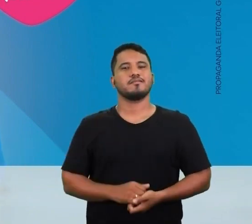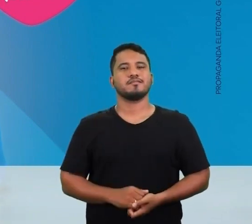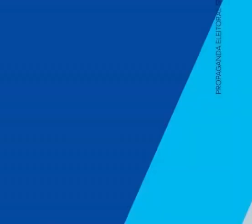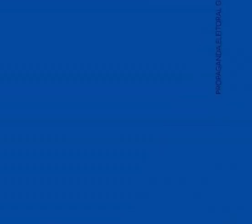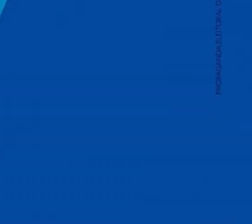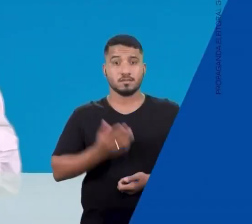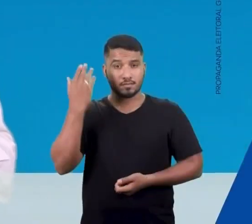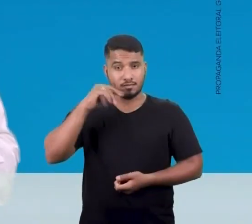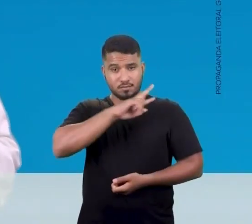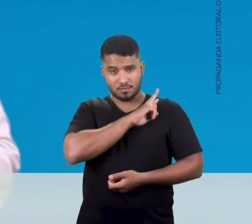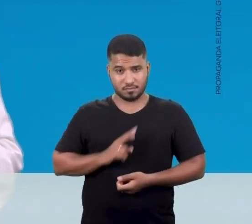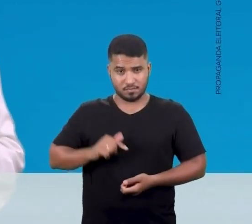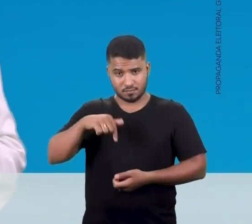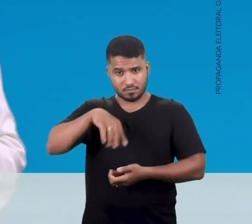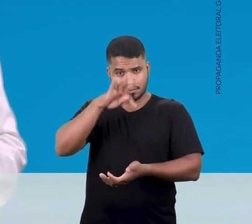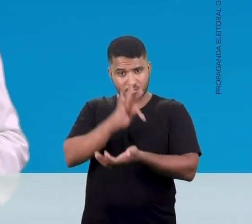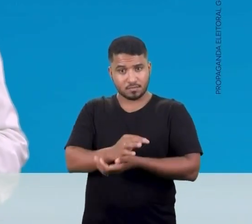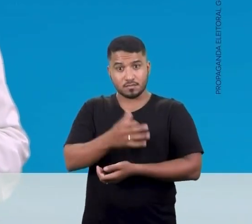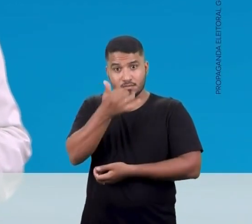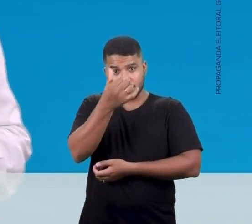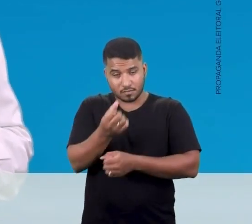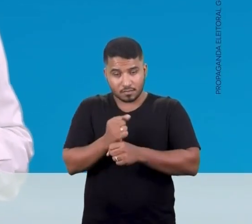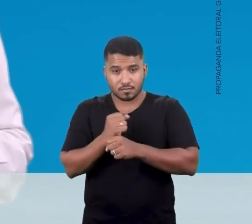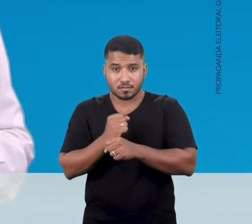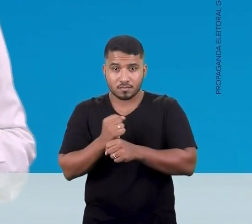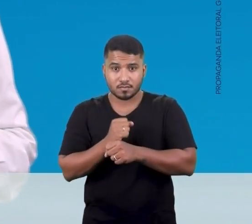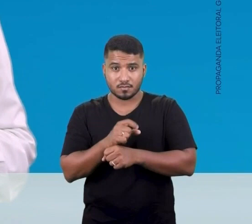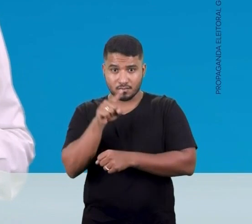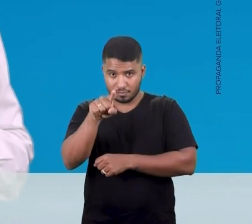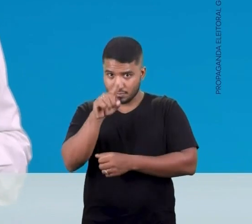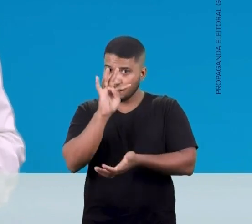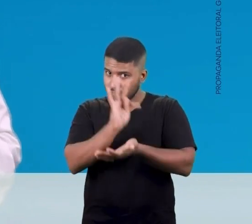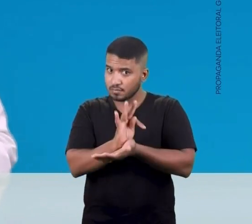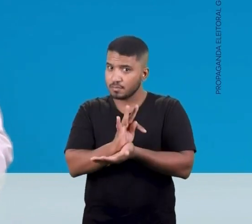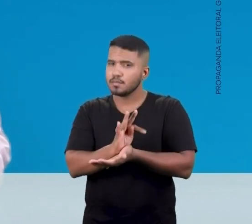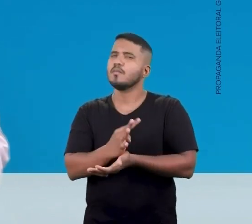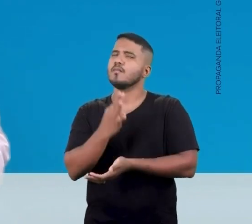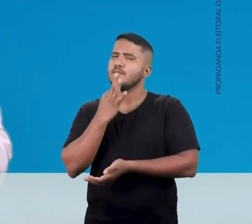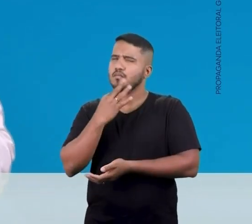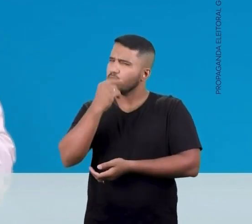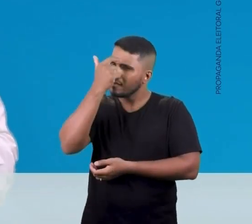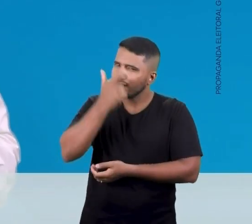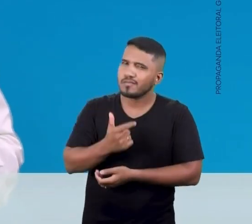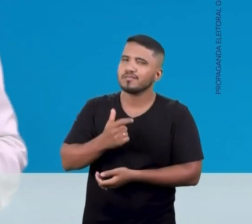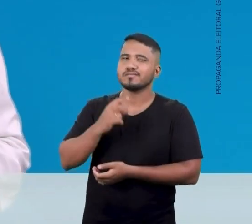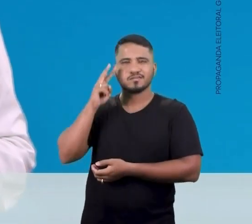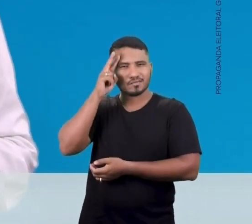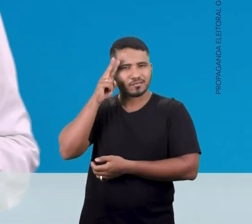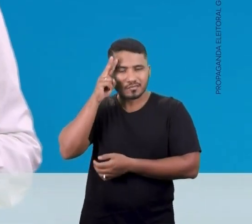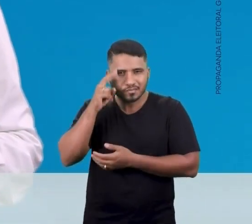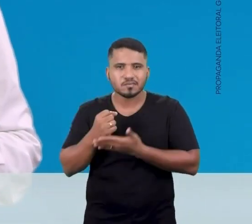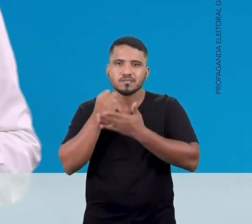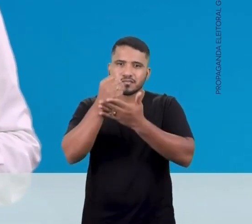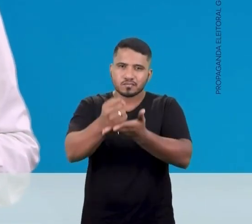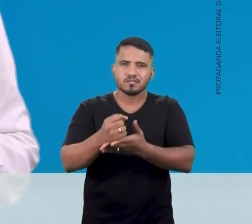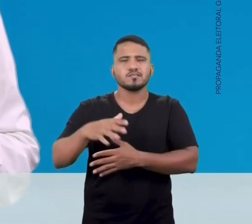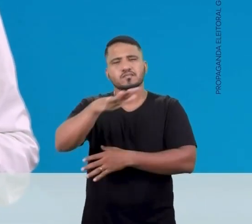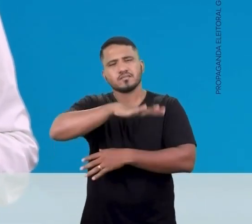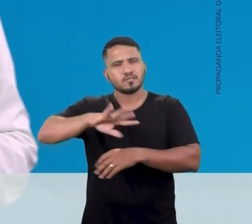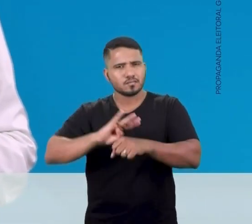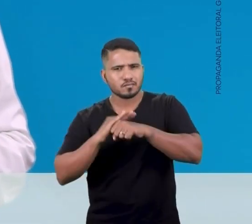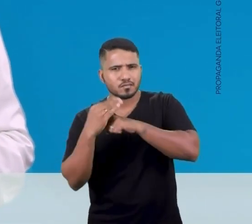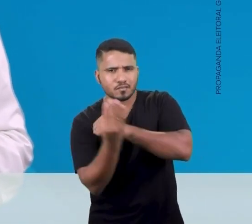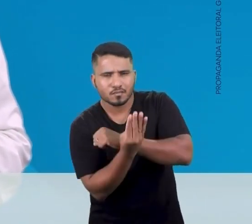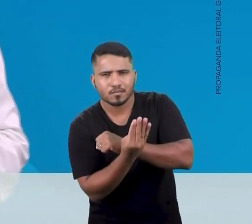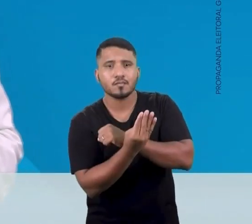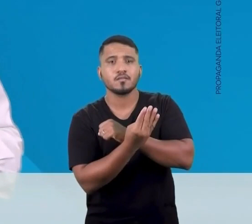muito mais. Fui vereadora de Terezina por 16 anos. Você, terezinense, deve ter sido beneficiado com o que fiz